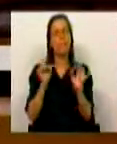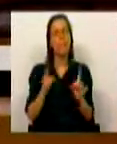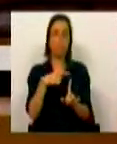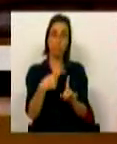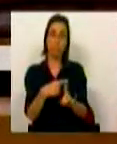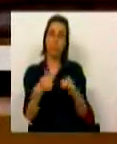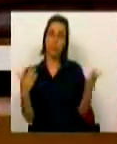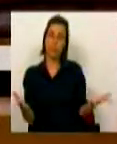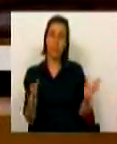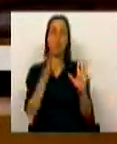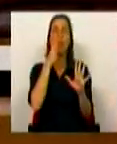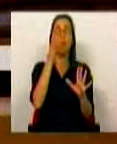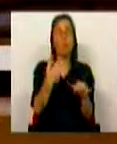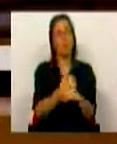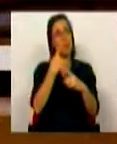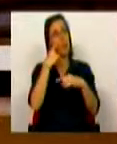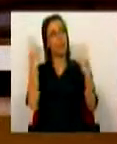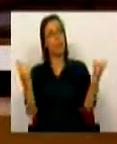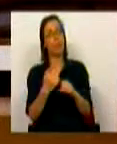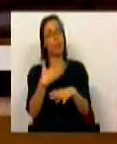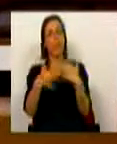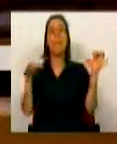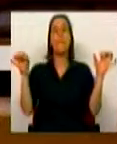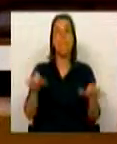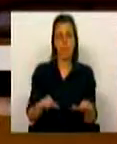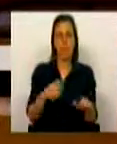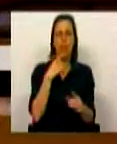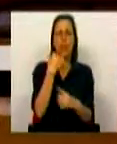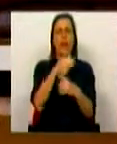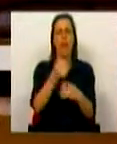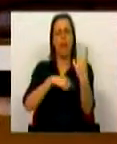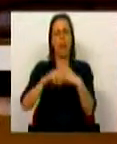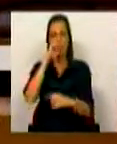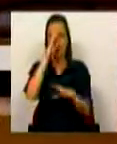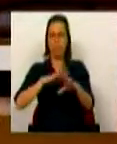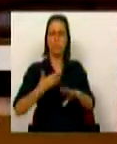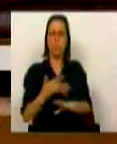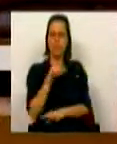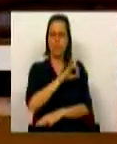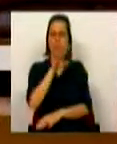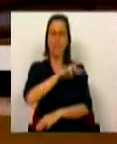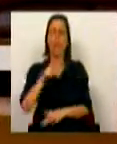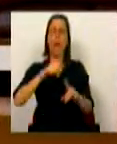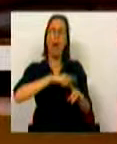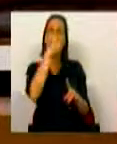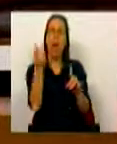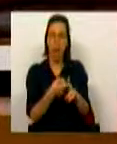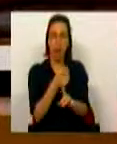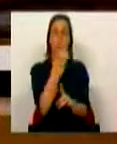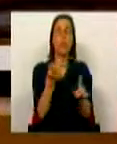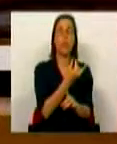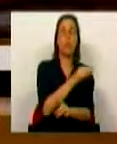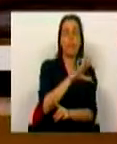positiva. Dizer que os serviços públicos funcionam pior é negar o reforço de 1.600 milhões de euros anuais entre